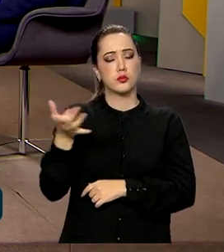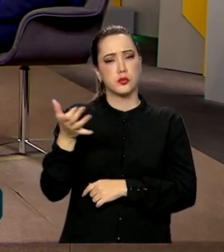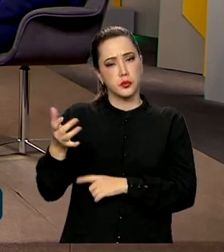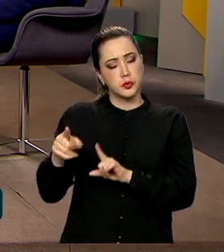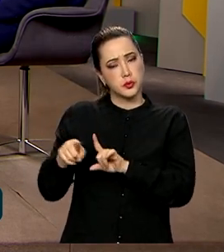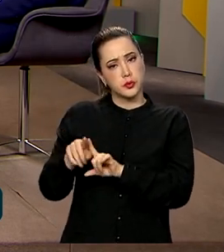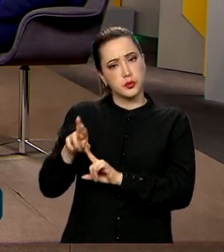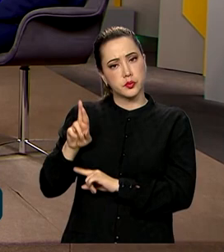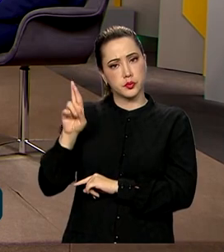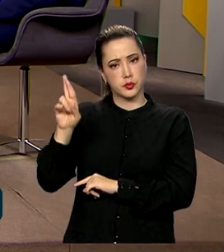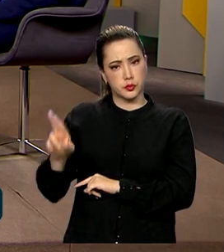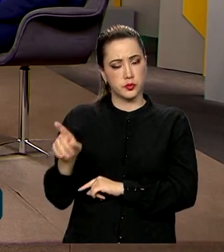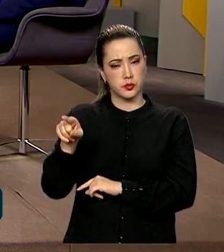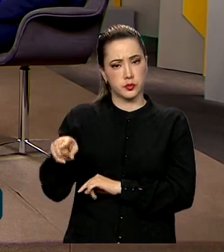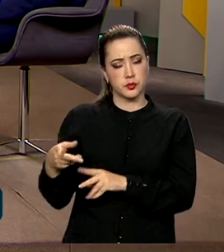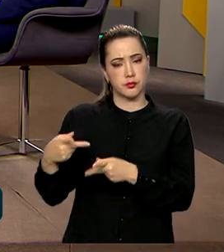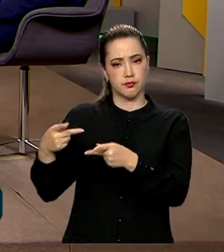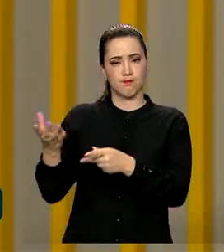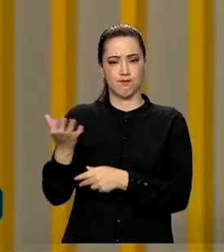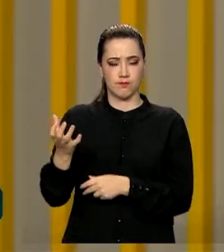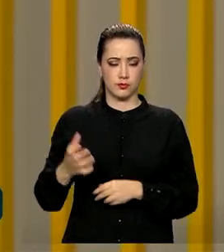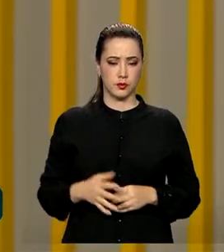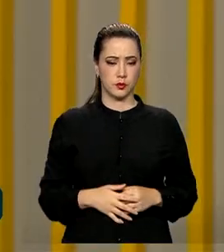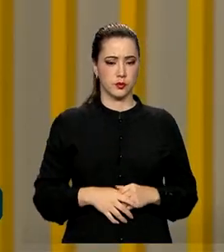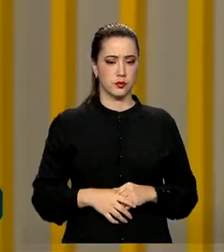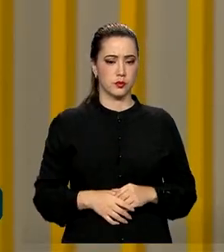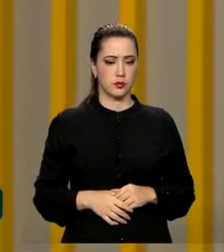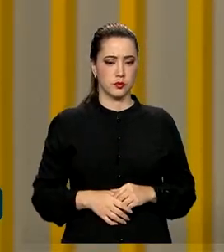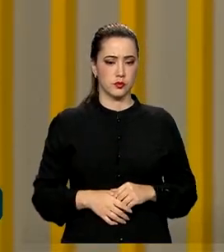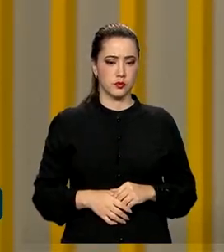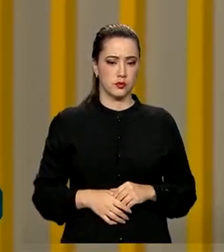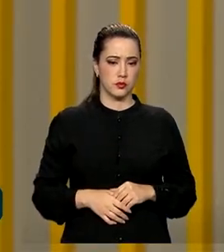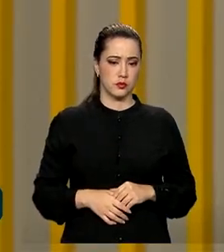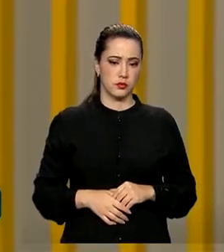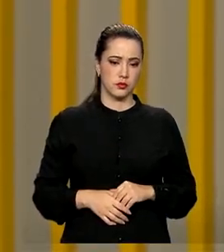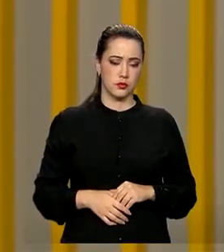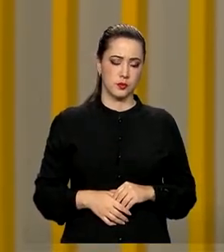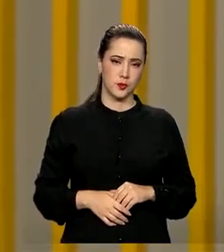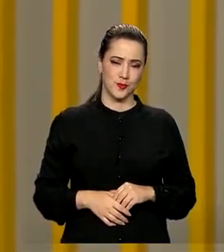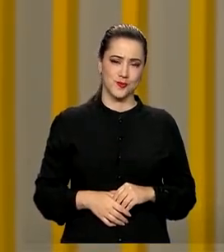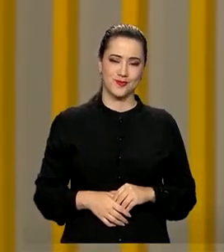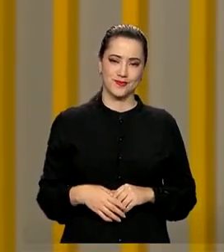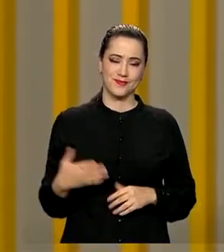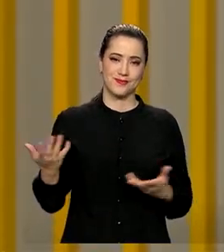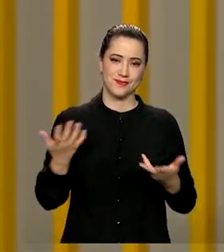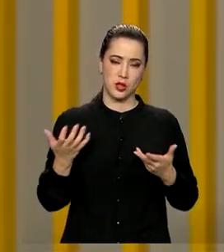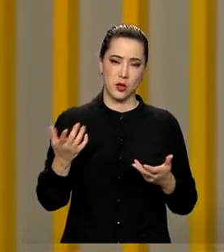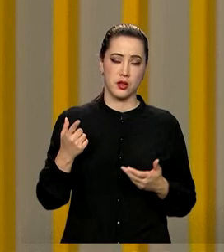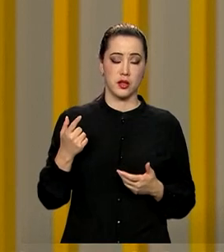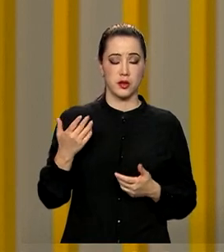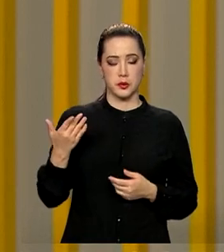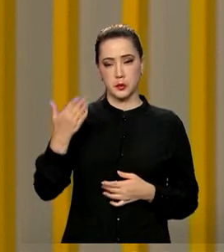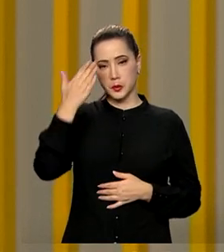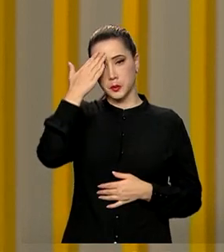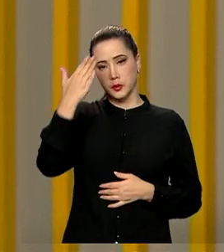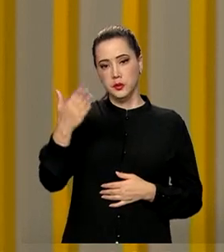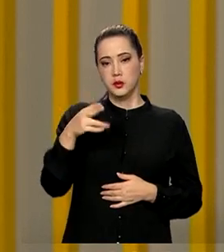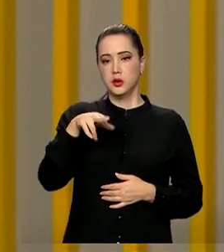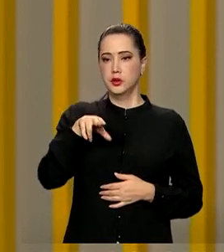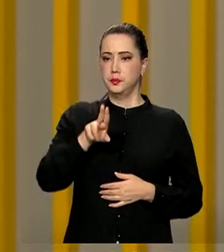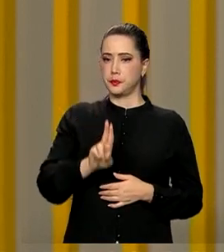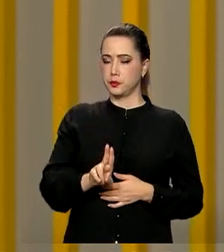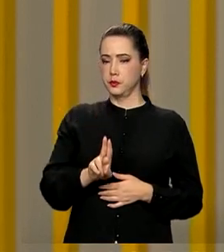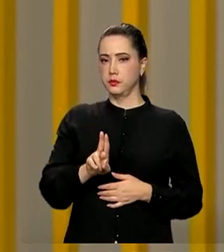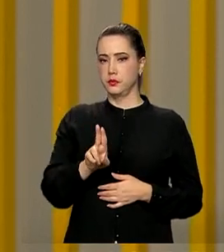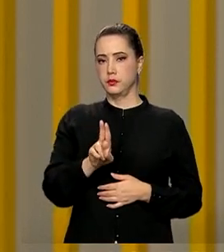em receber essa visita? Bem, primeiro, agradecer também lá ao PB, que é a União de Prefeitos